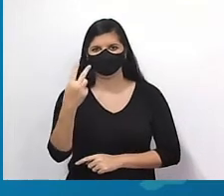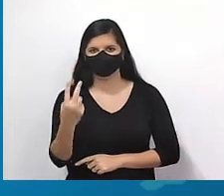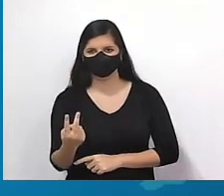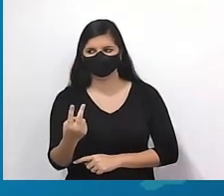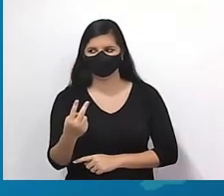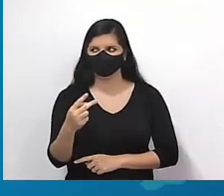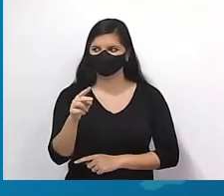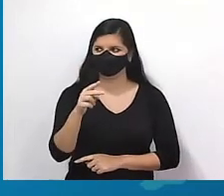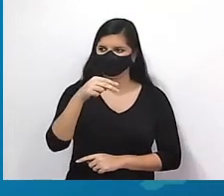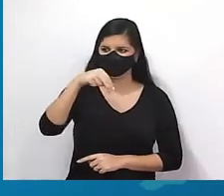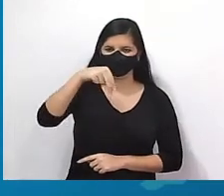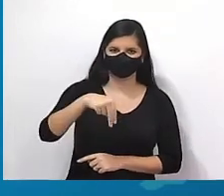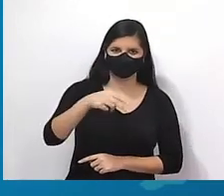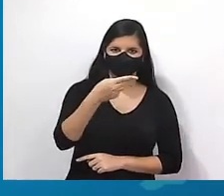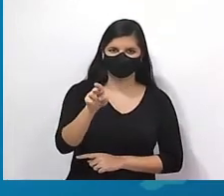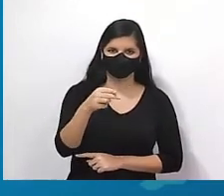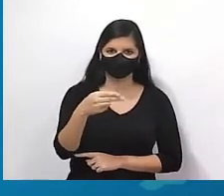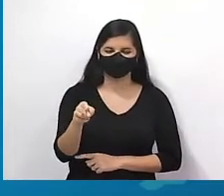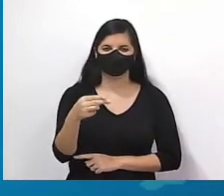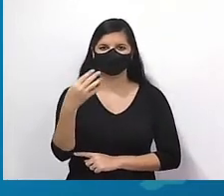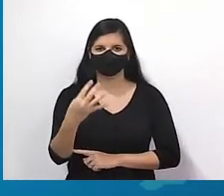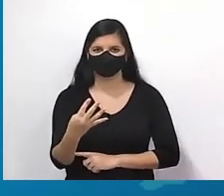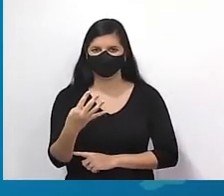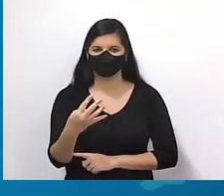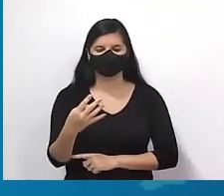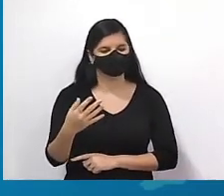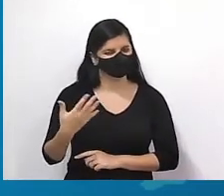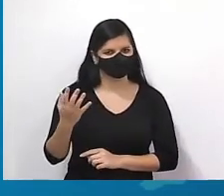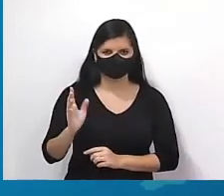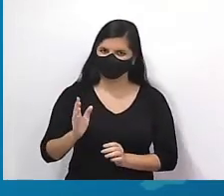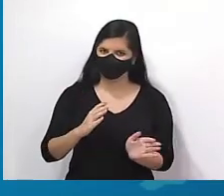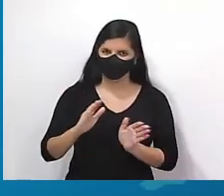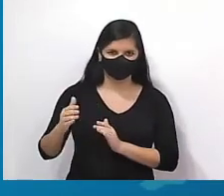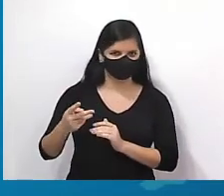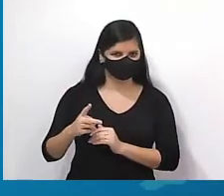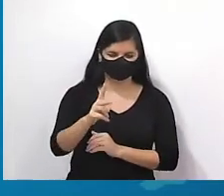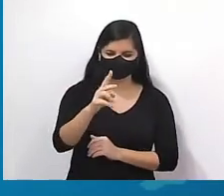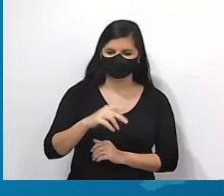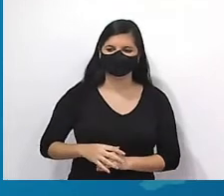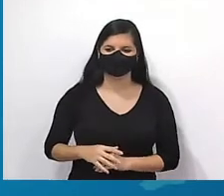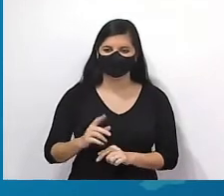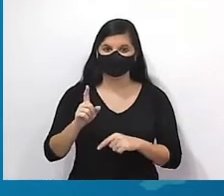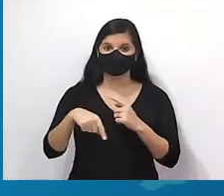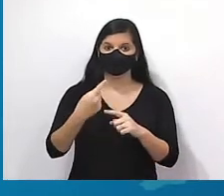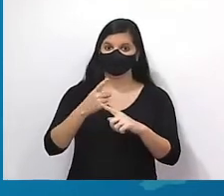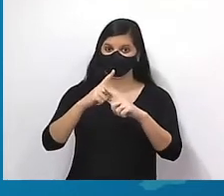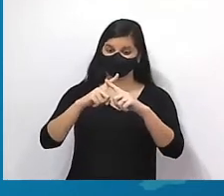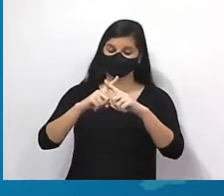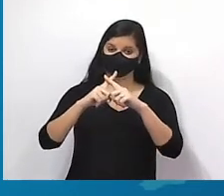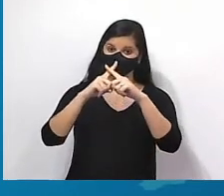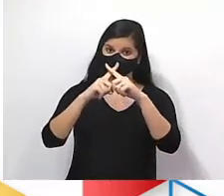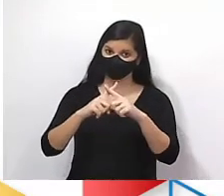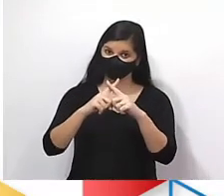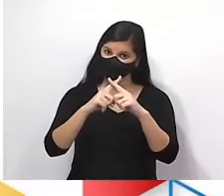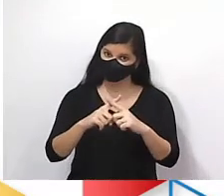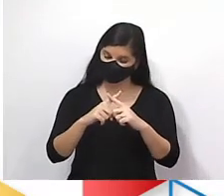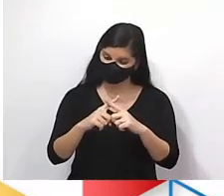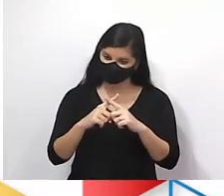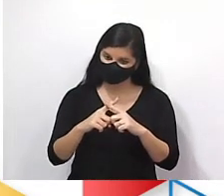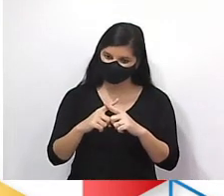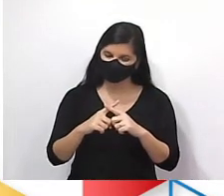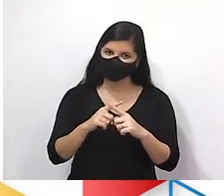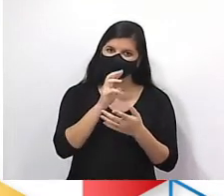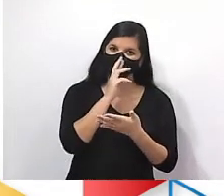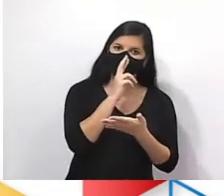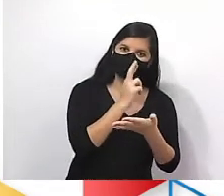ao cubo sendo N igual a 4. E assim foi, tá bom? Depois, eu multipliquei o resultado da